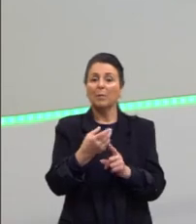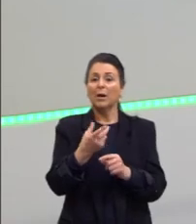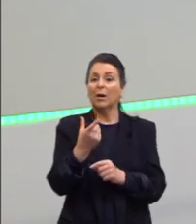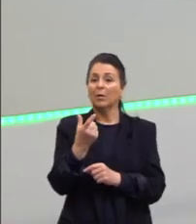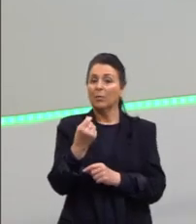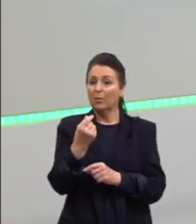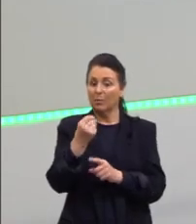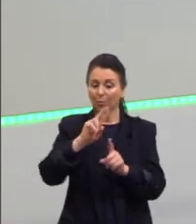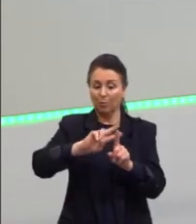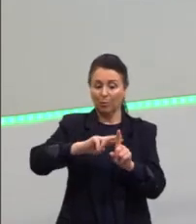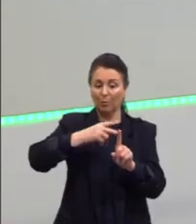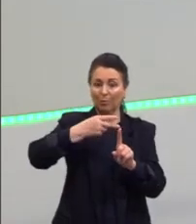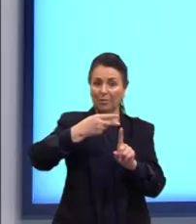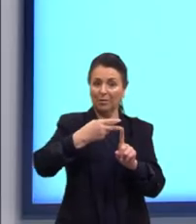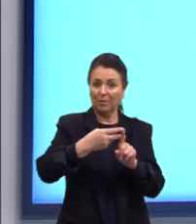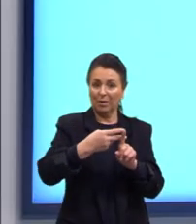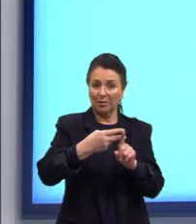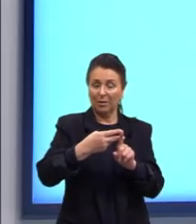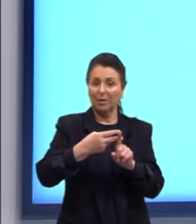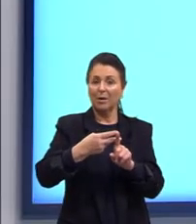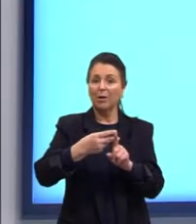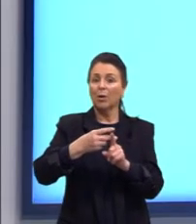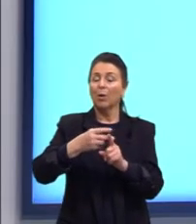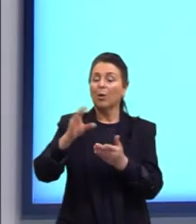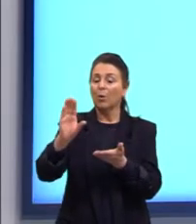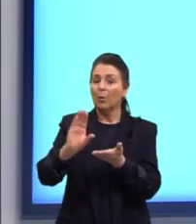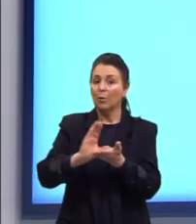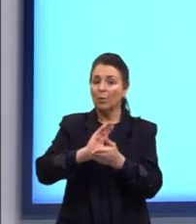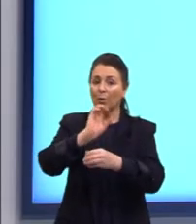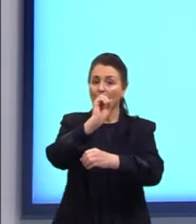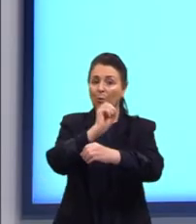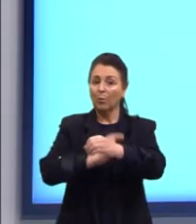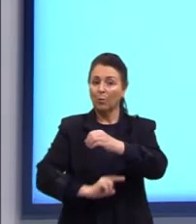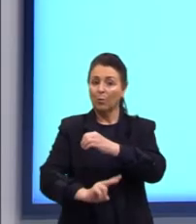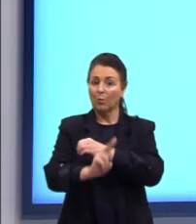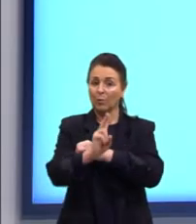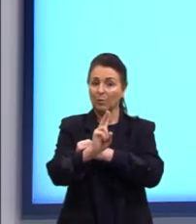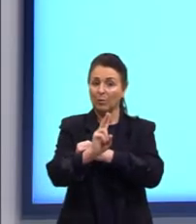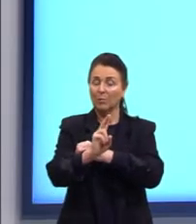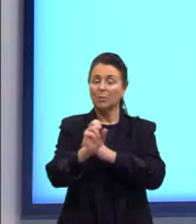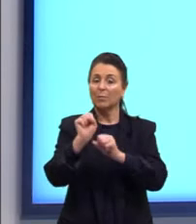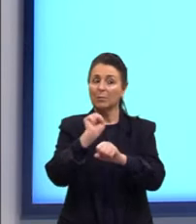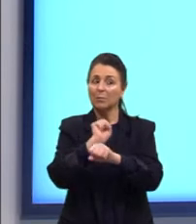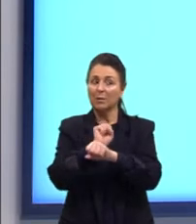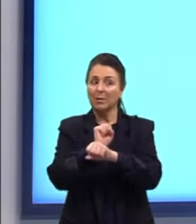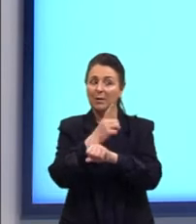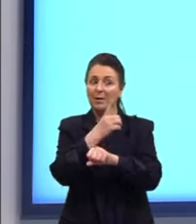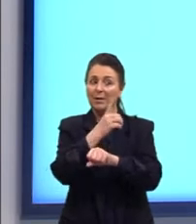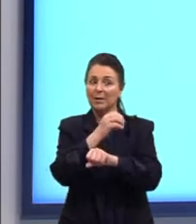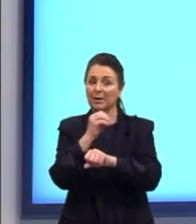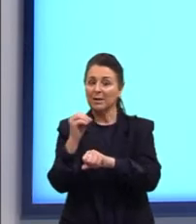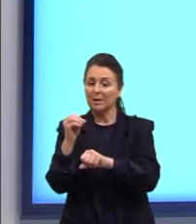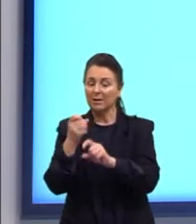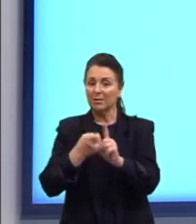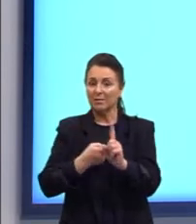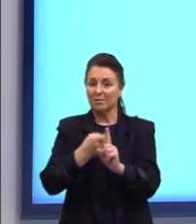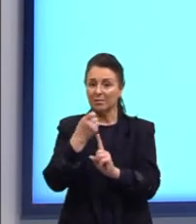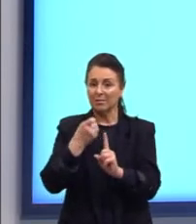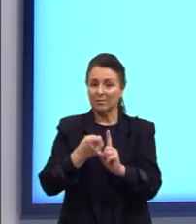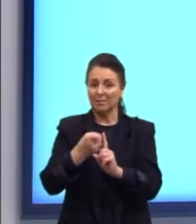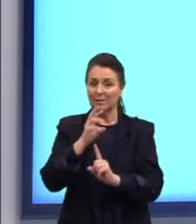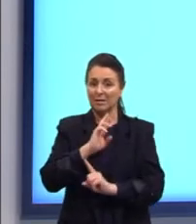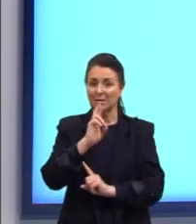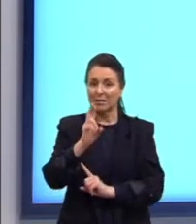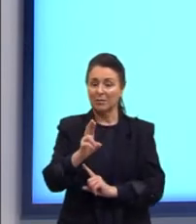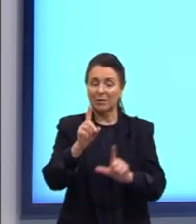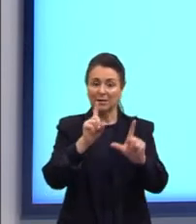duplicasse, né, o investimento ele deveria permanecer ali por 100 meses. Então, a alternativa correta